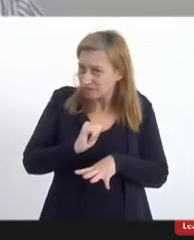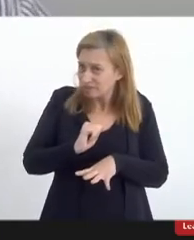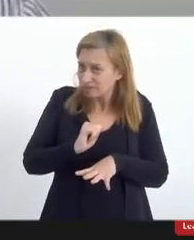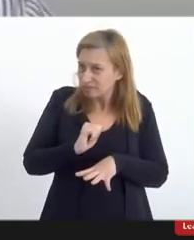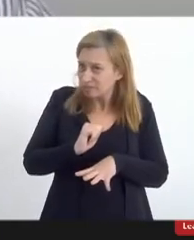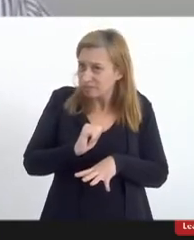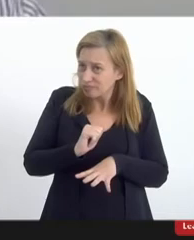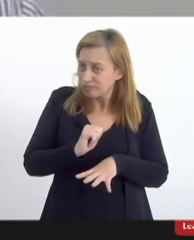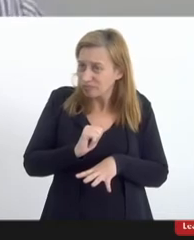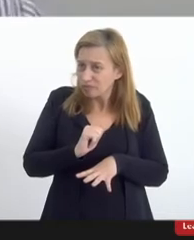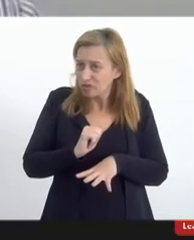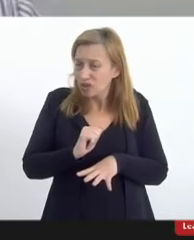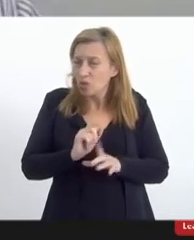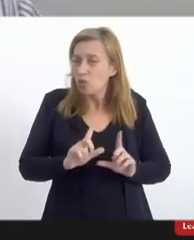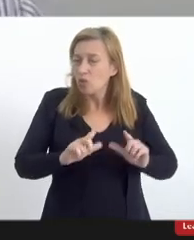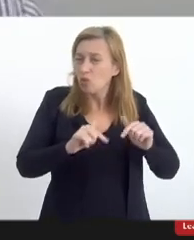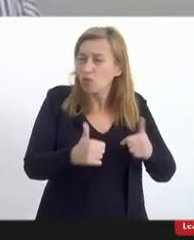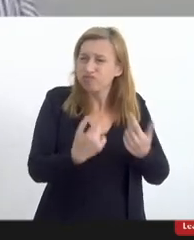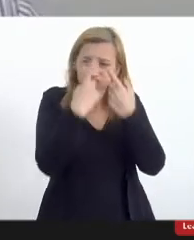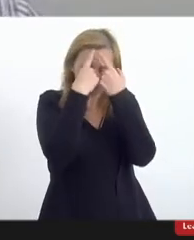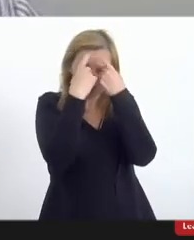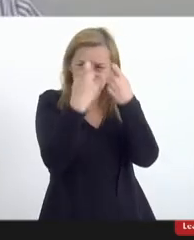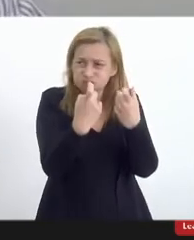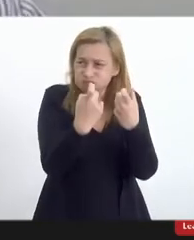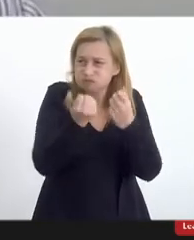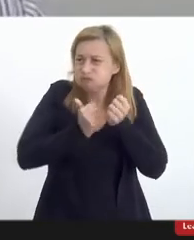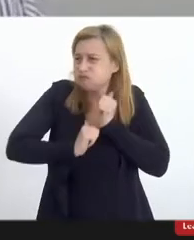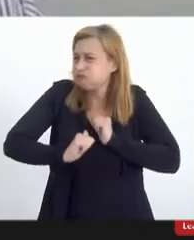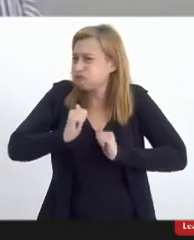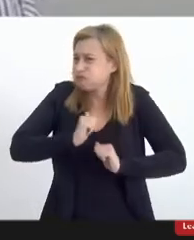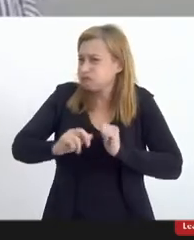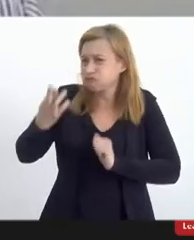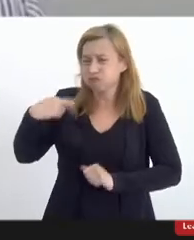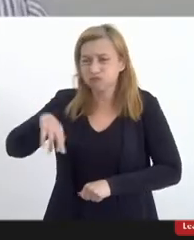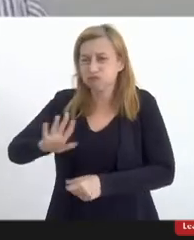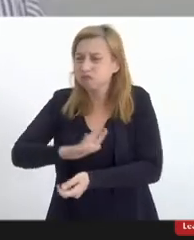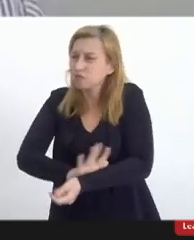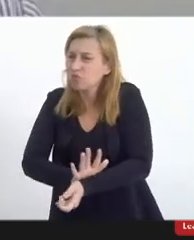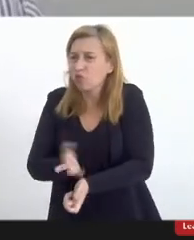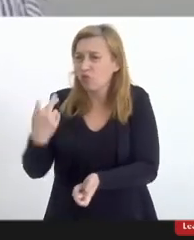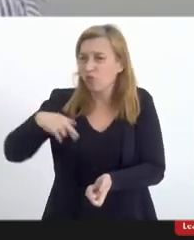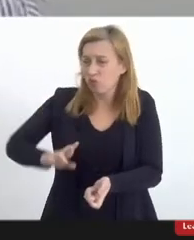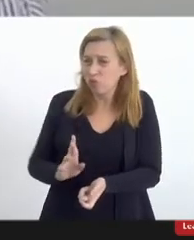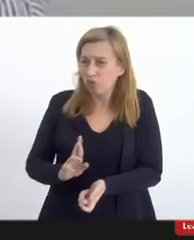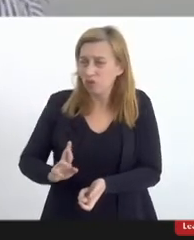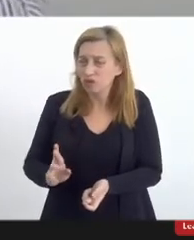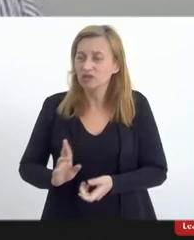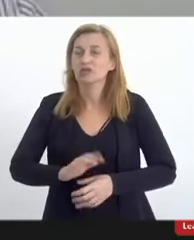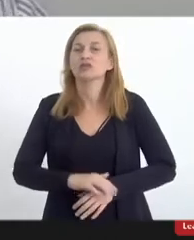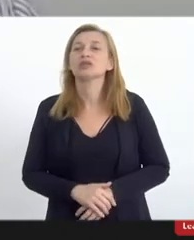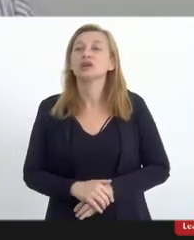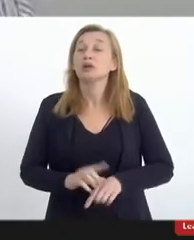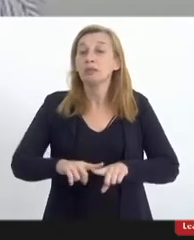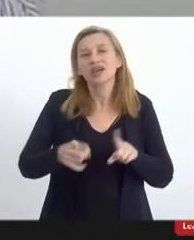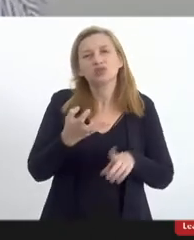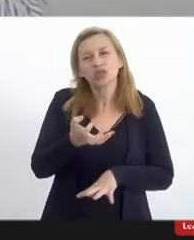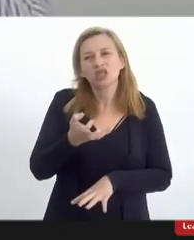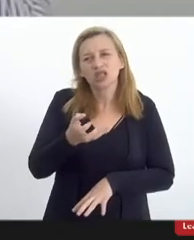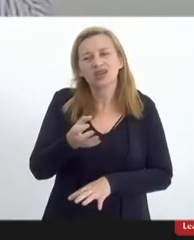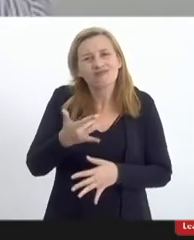os atos de violência de ódio religioso de racismo religioso que configuram esse fenômeno mas eu queria